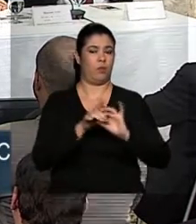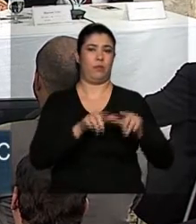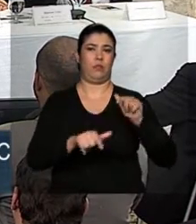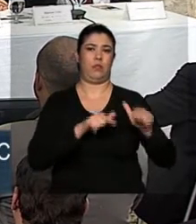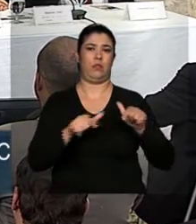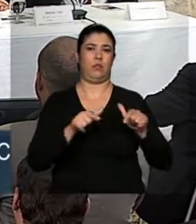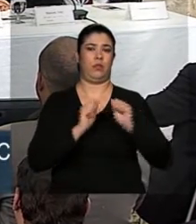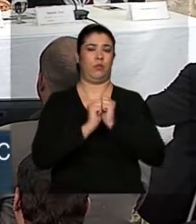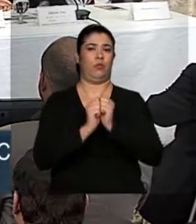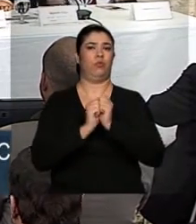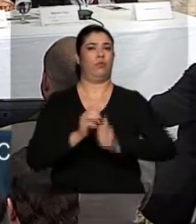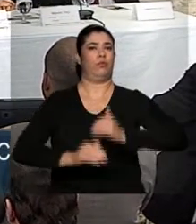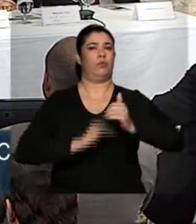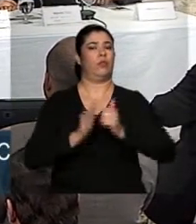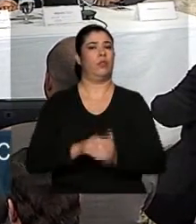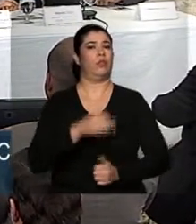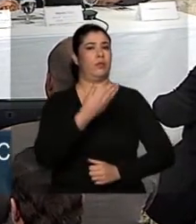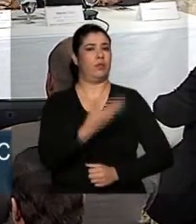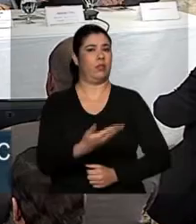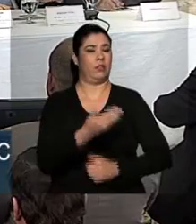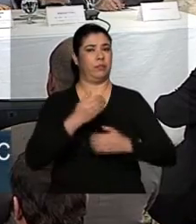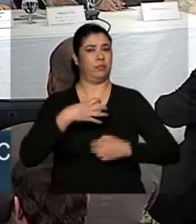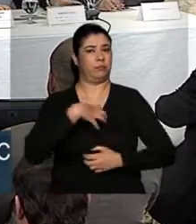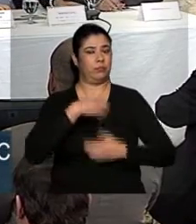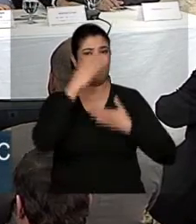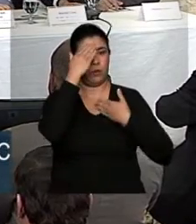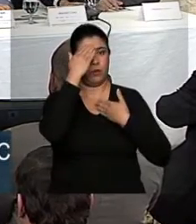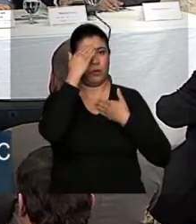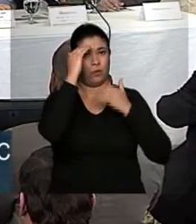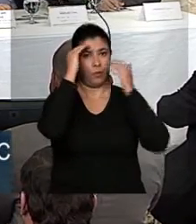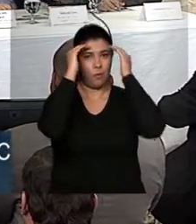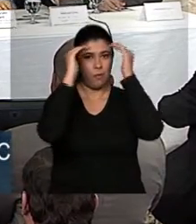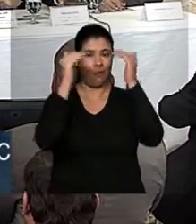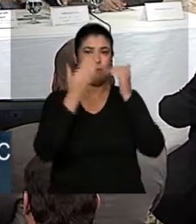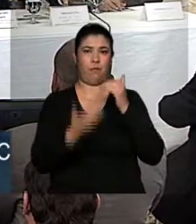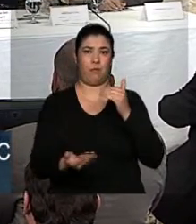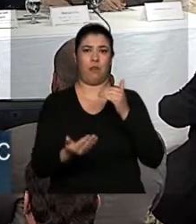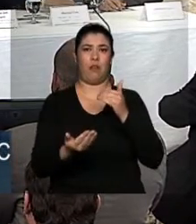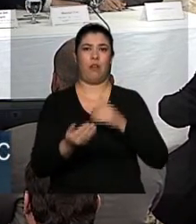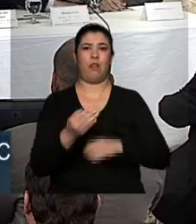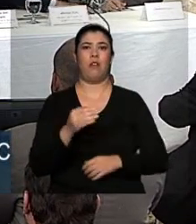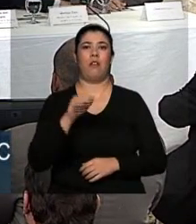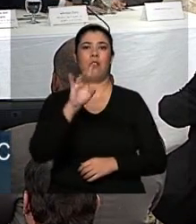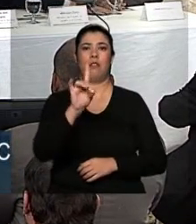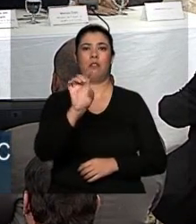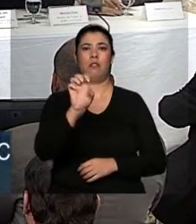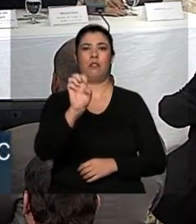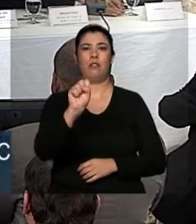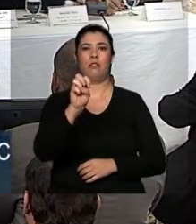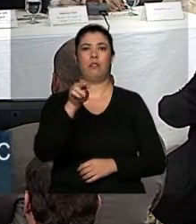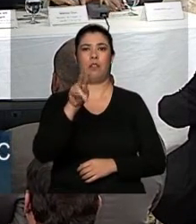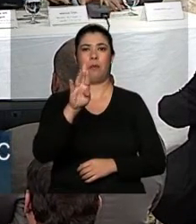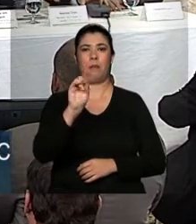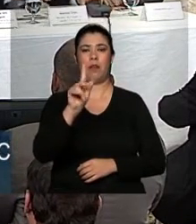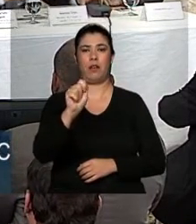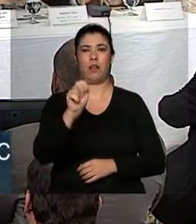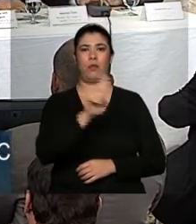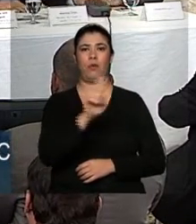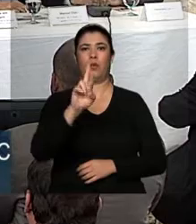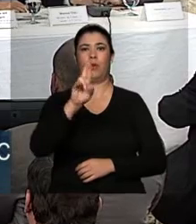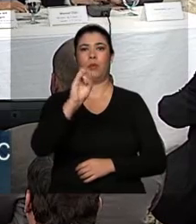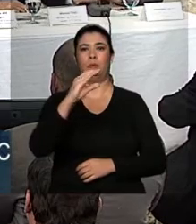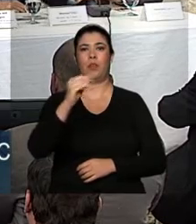passaria, com muito prazer e com grande honra da sua presença, o desembarcador Ricardo Tadeu da Fonseca,